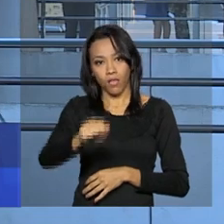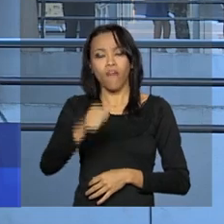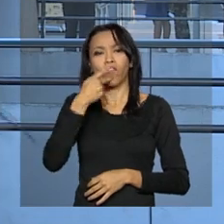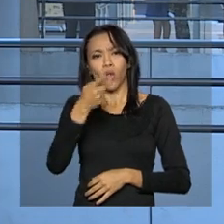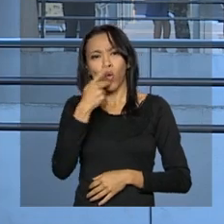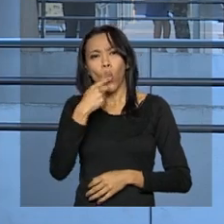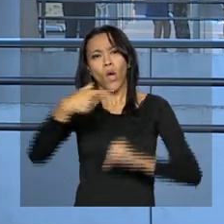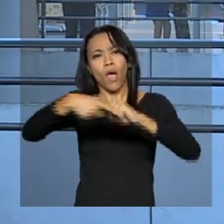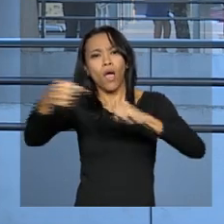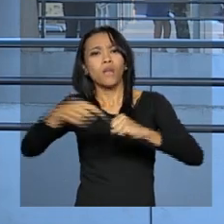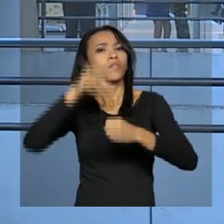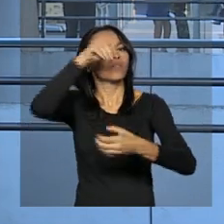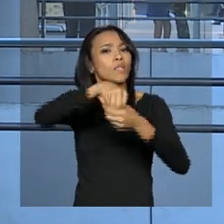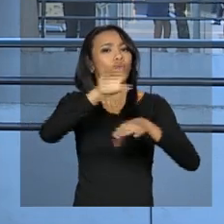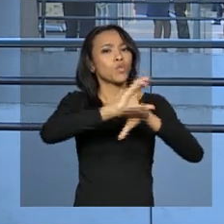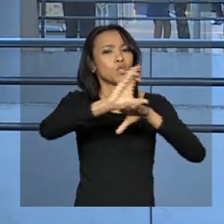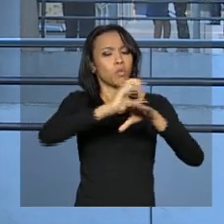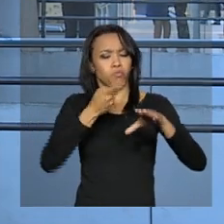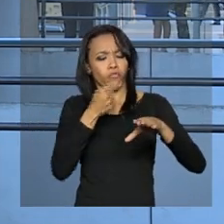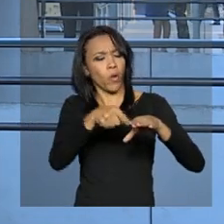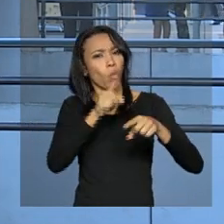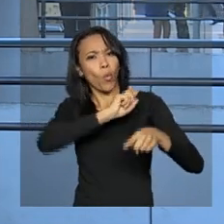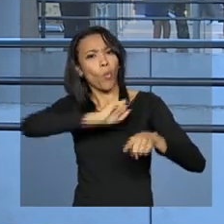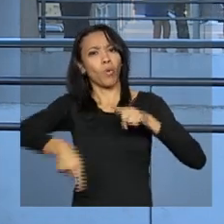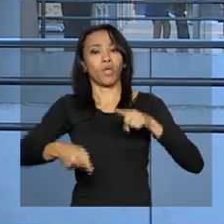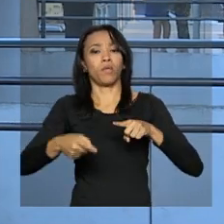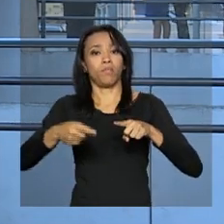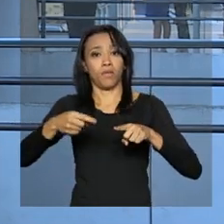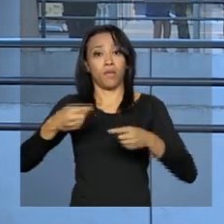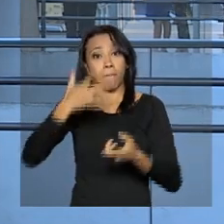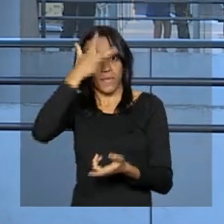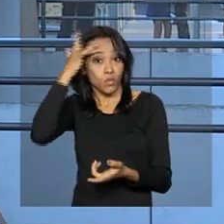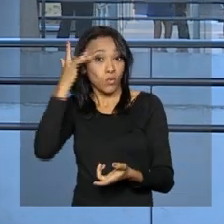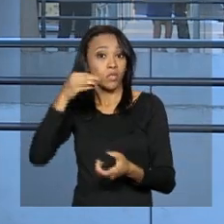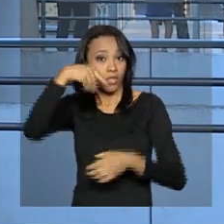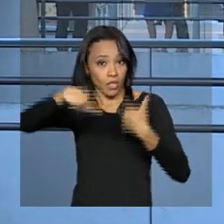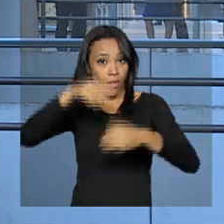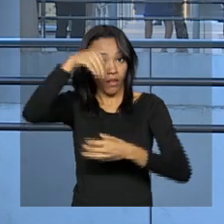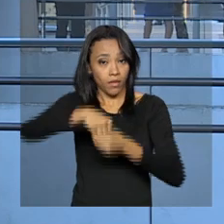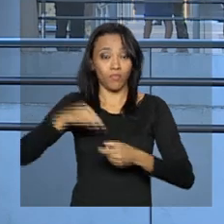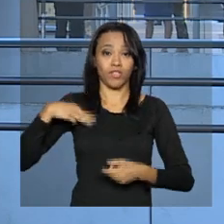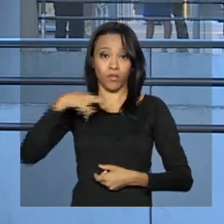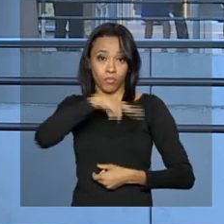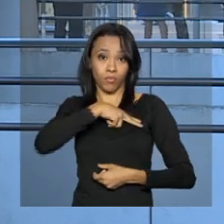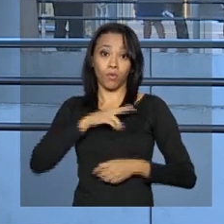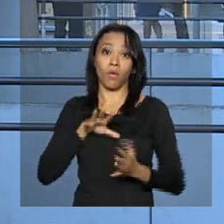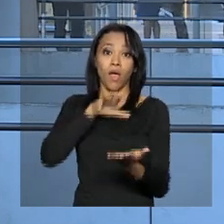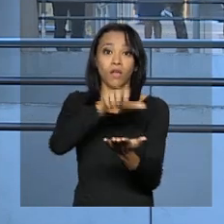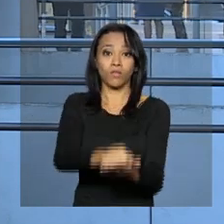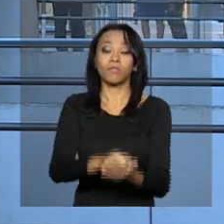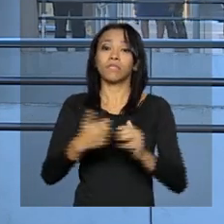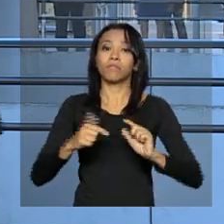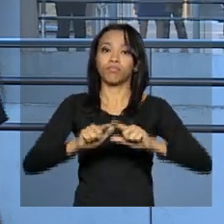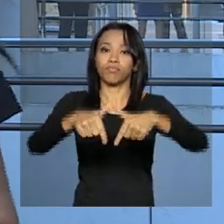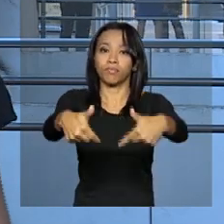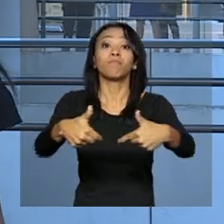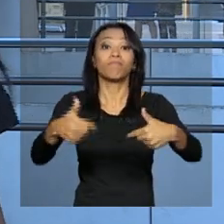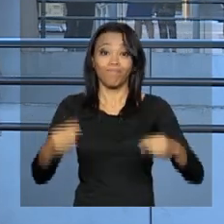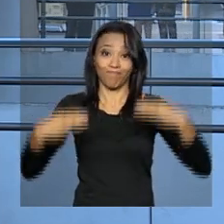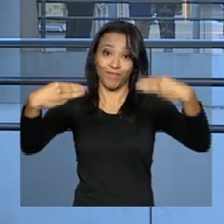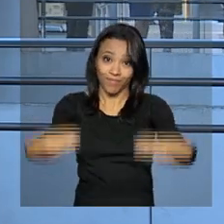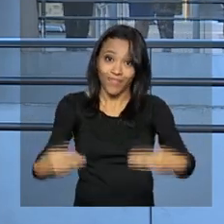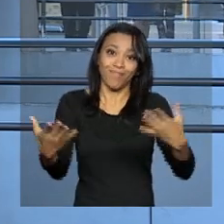Constituição que proíbe membros do Ministério Público de assumir cargos no Executivo. Eugênio Aragão se